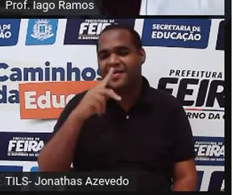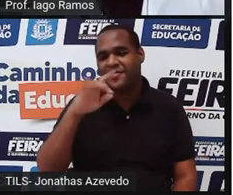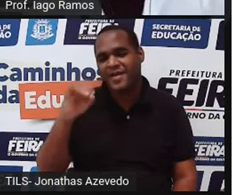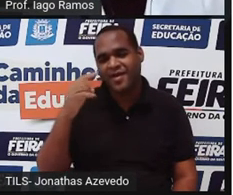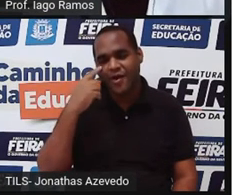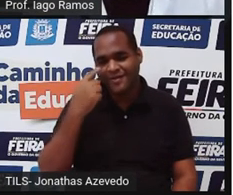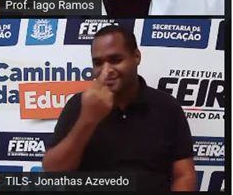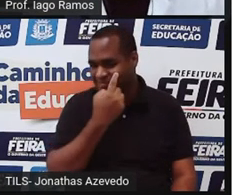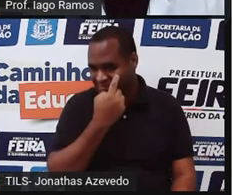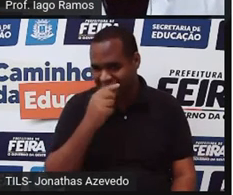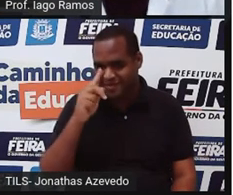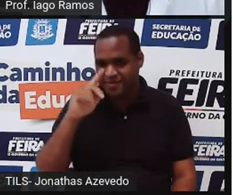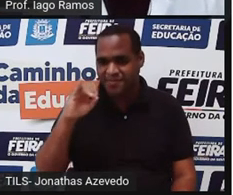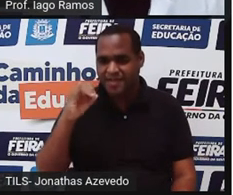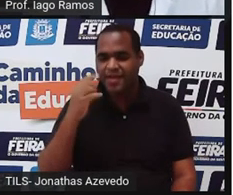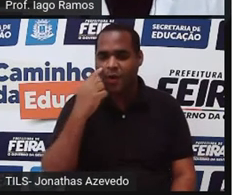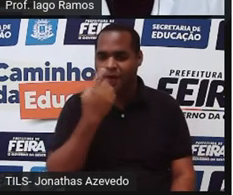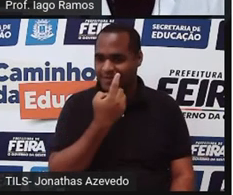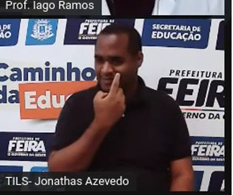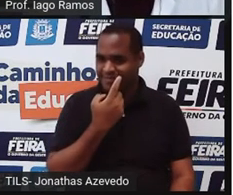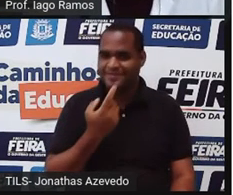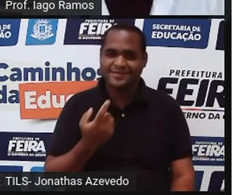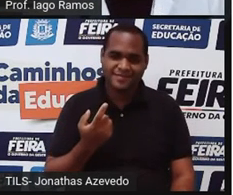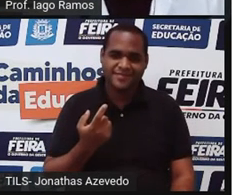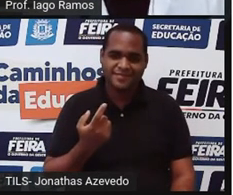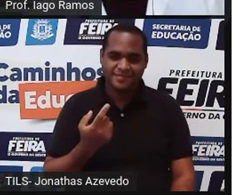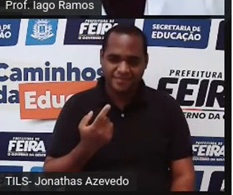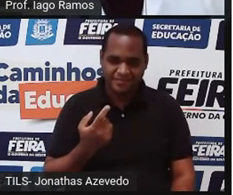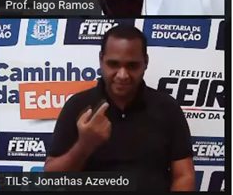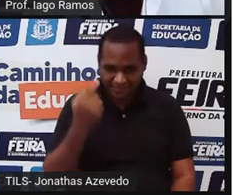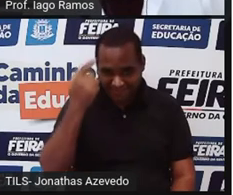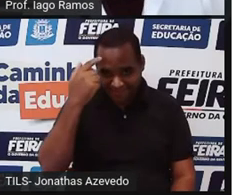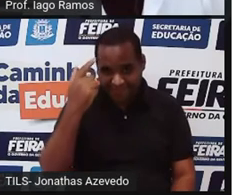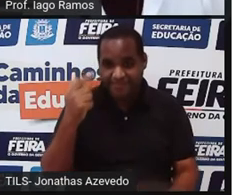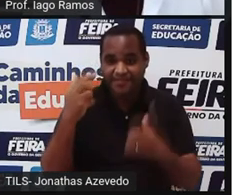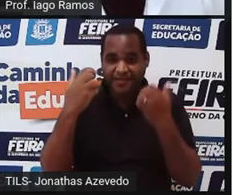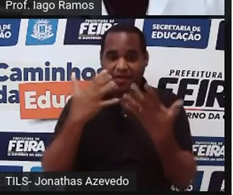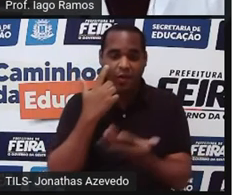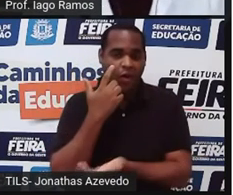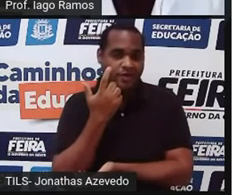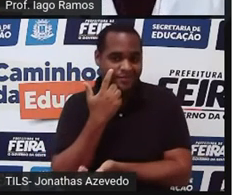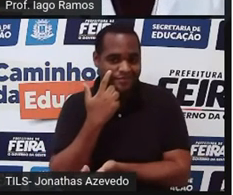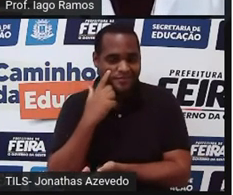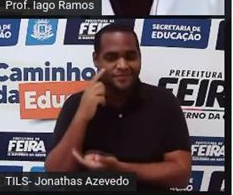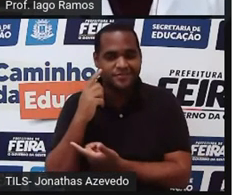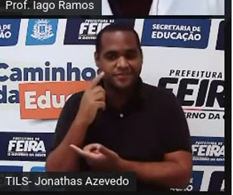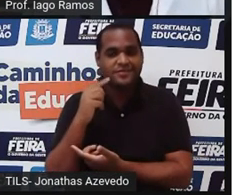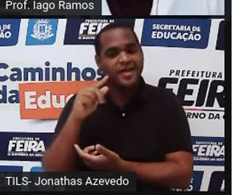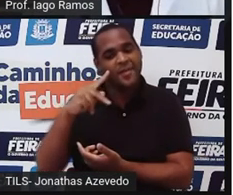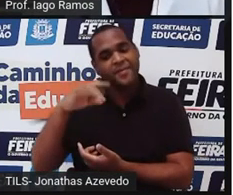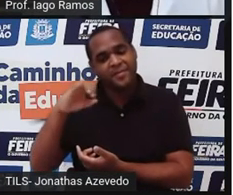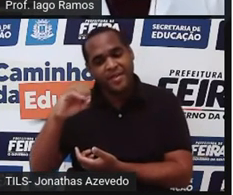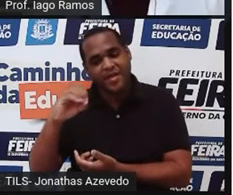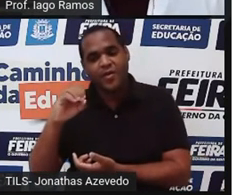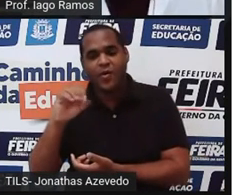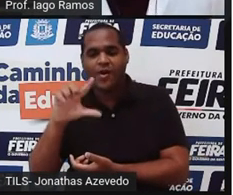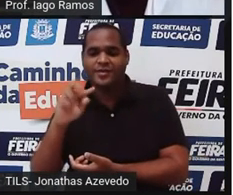Tá bom? O símbolo do pi, pi, e do lado um olho, né? É o piolho.